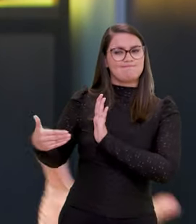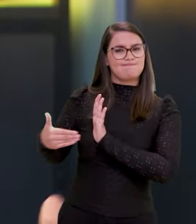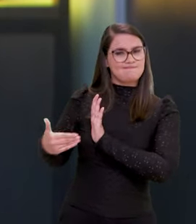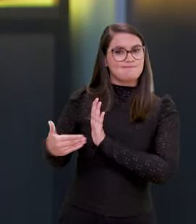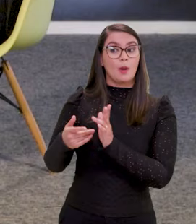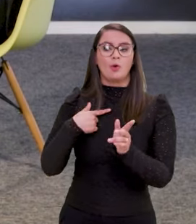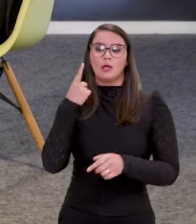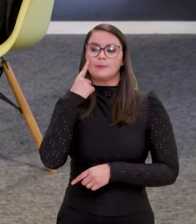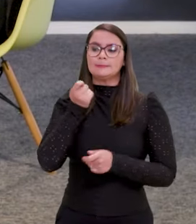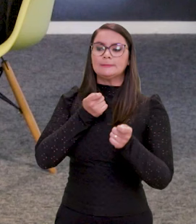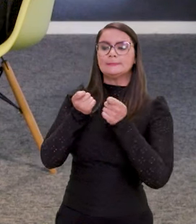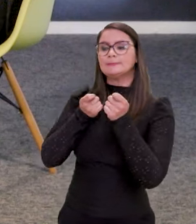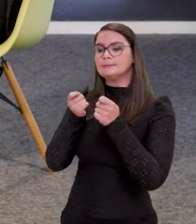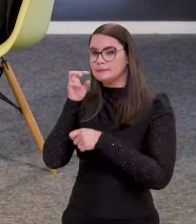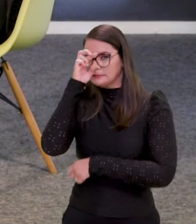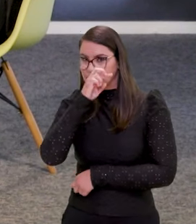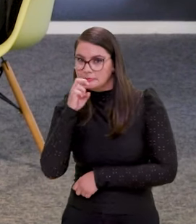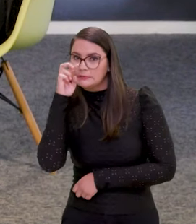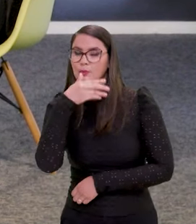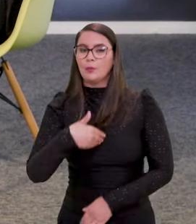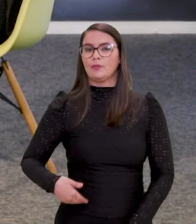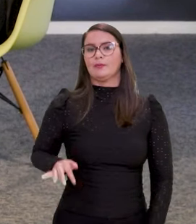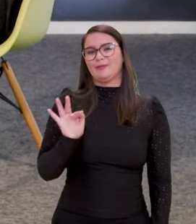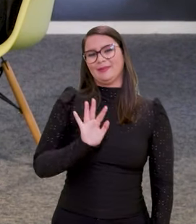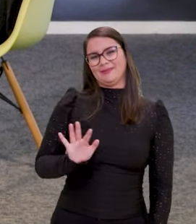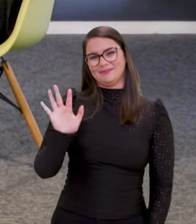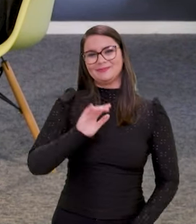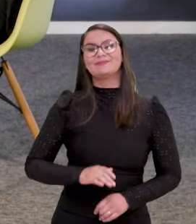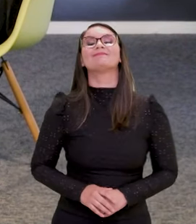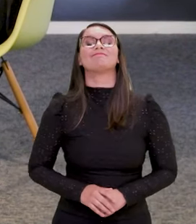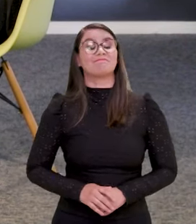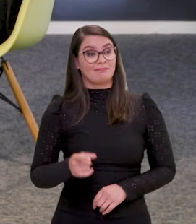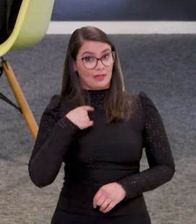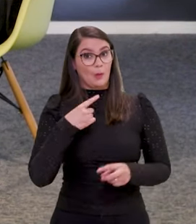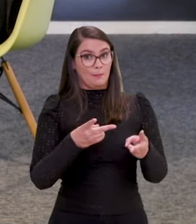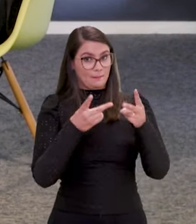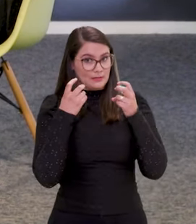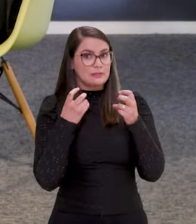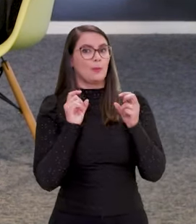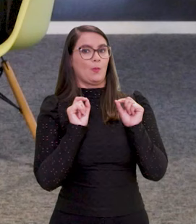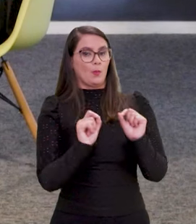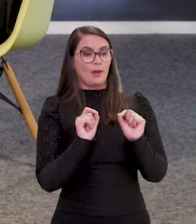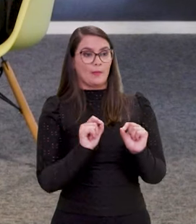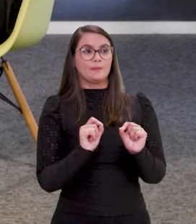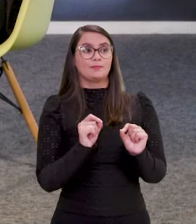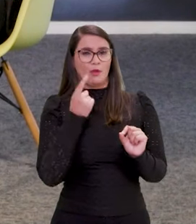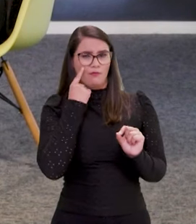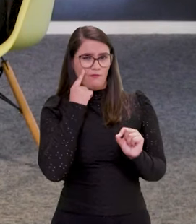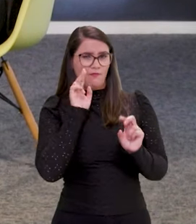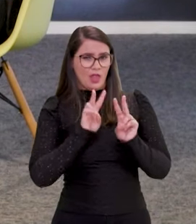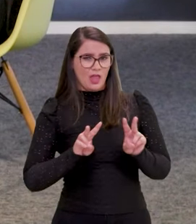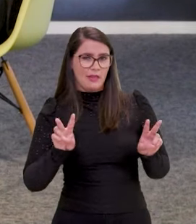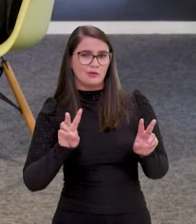por conta desse monitoramento que já tem sendo feito no âmbito do governo federal. Eu vejo assim, há muito, a gente vê bastante